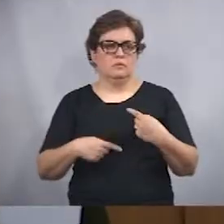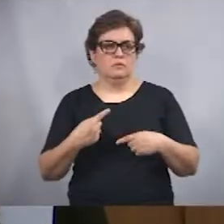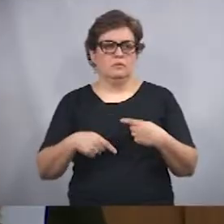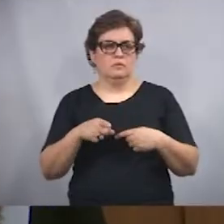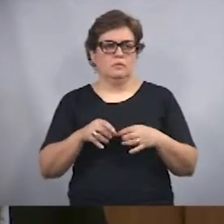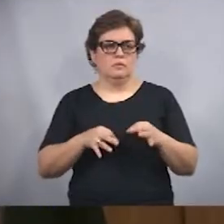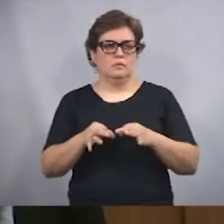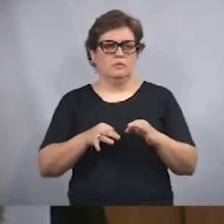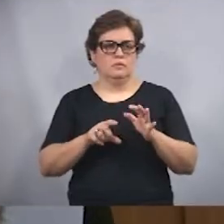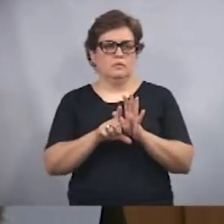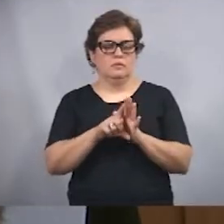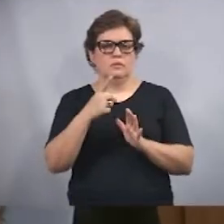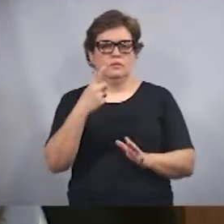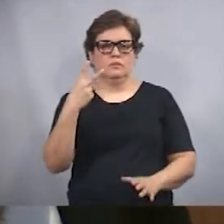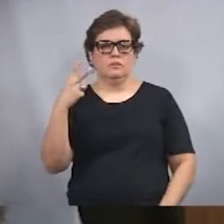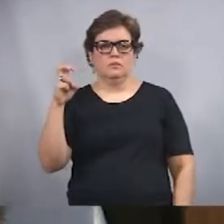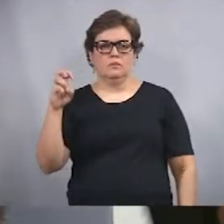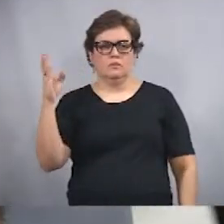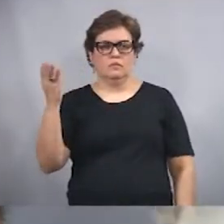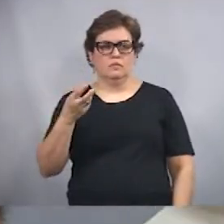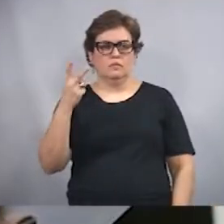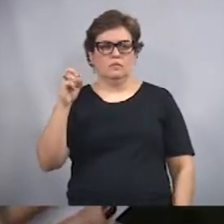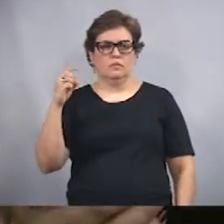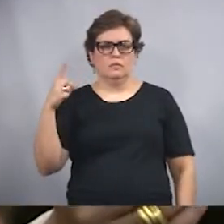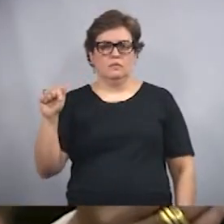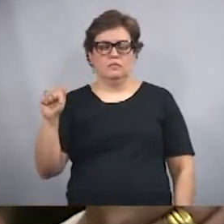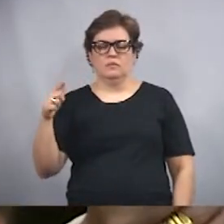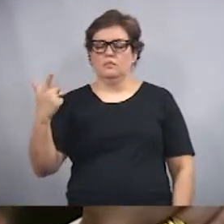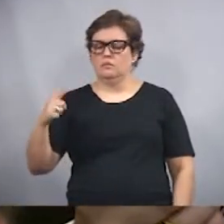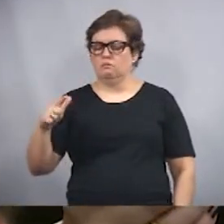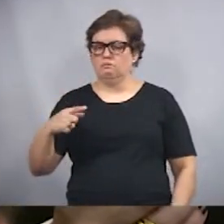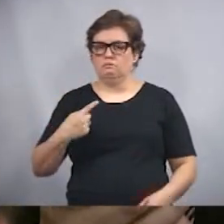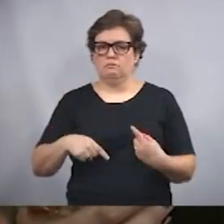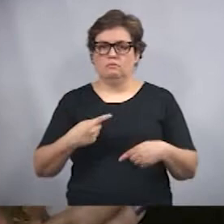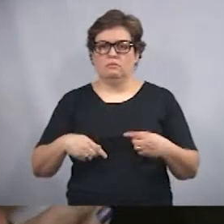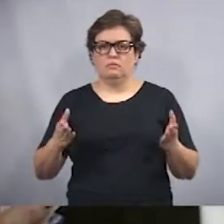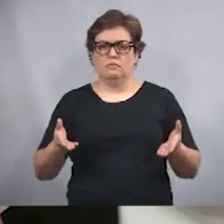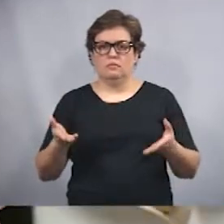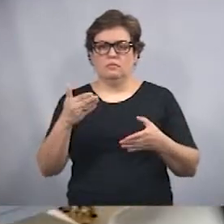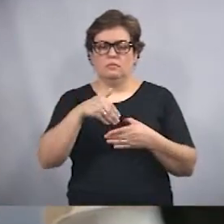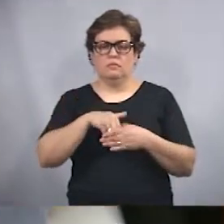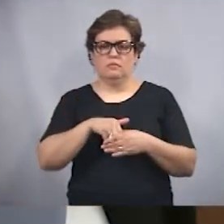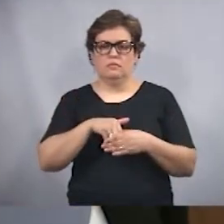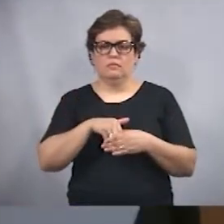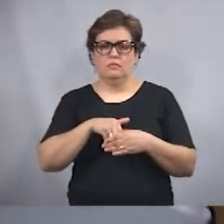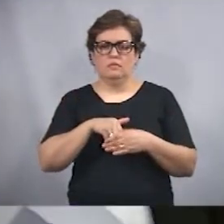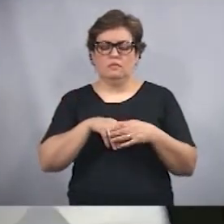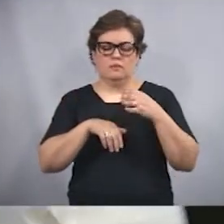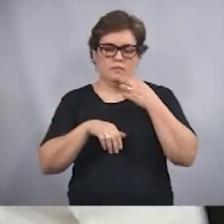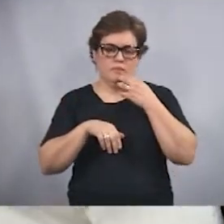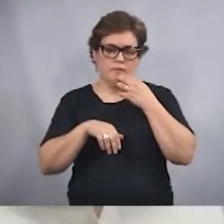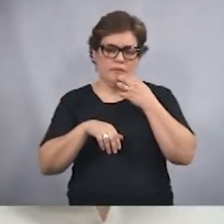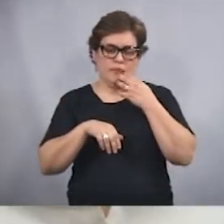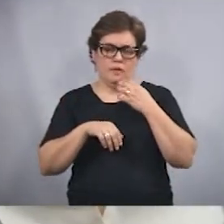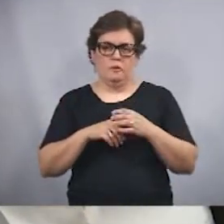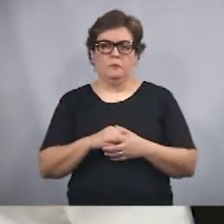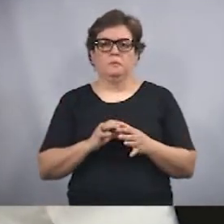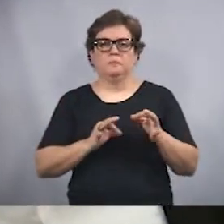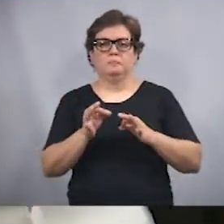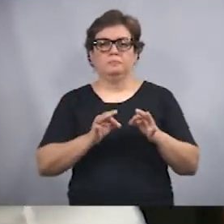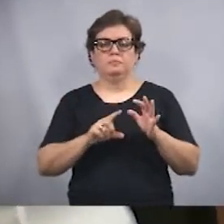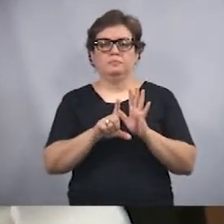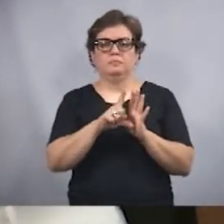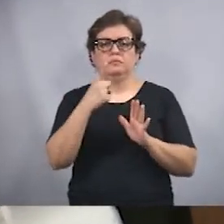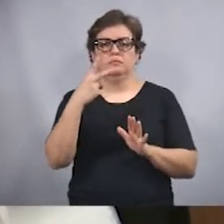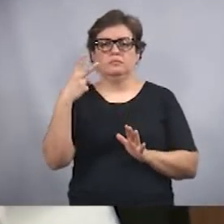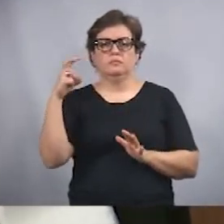Projeto de lei da Prefeitura para incluir os gastos do SAMU, Serviço de Atendimento Móvel de Urgência, no regime de adiantamento